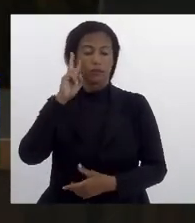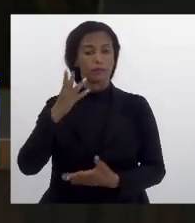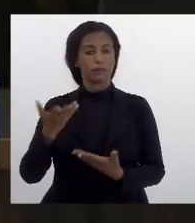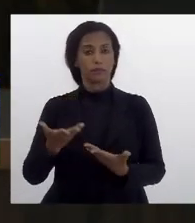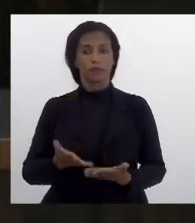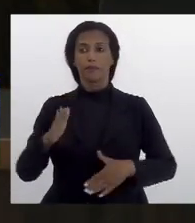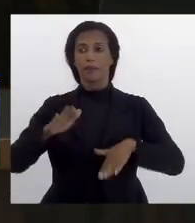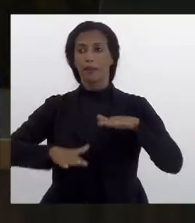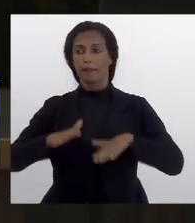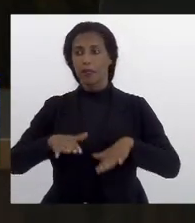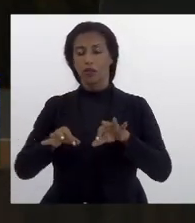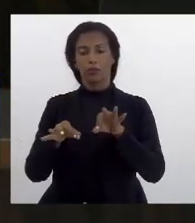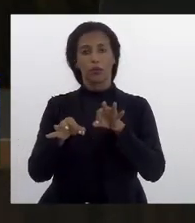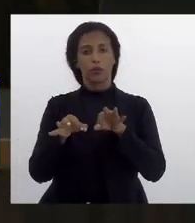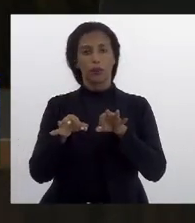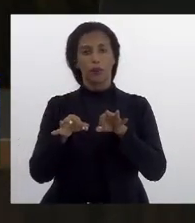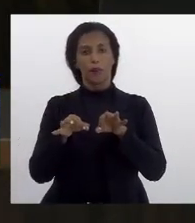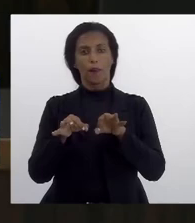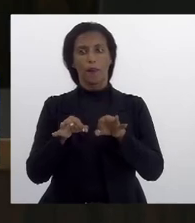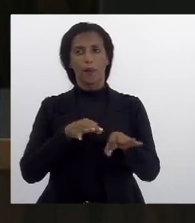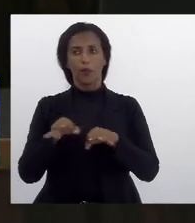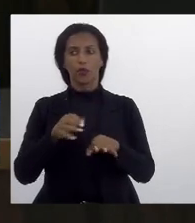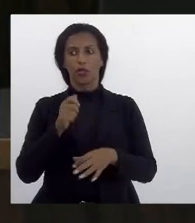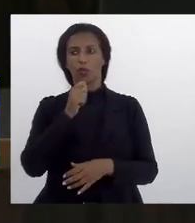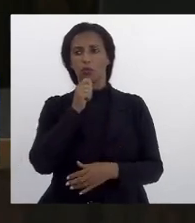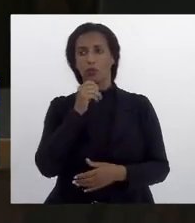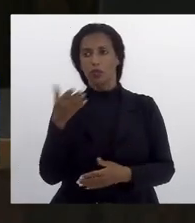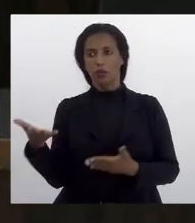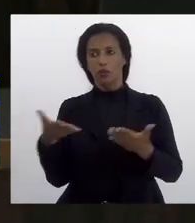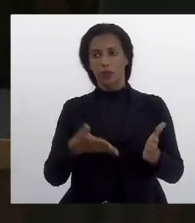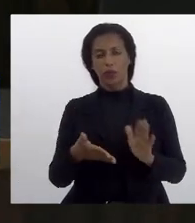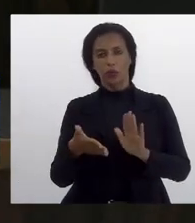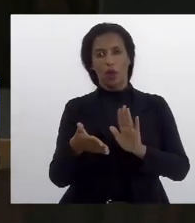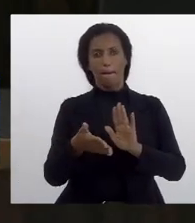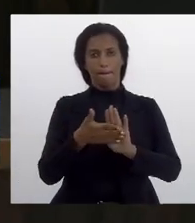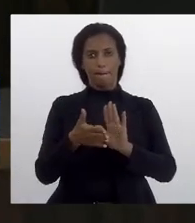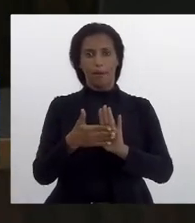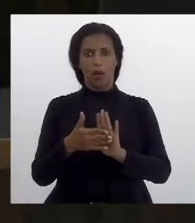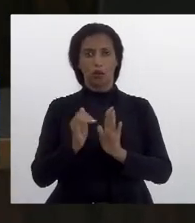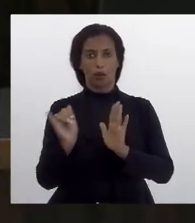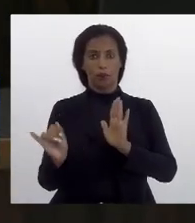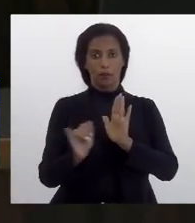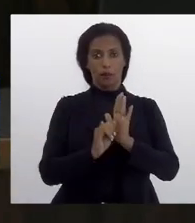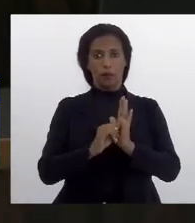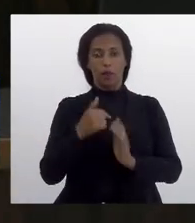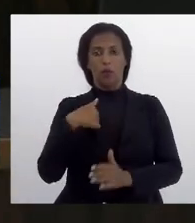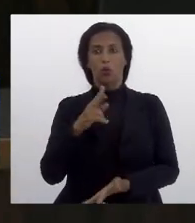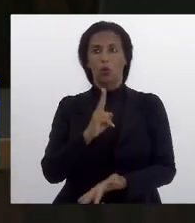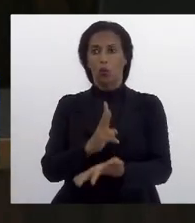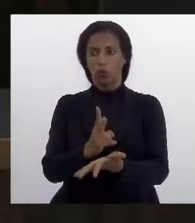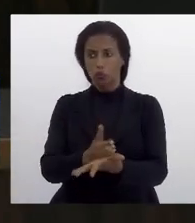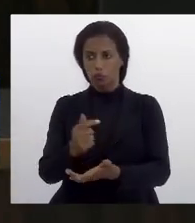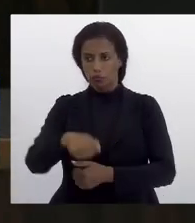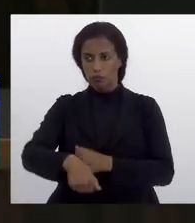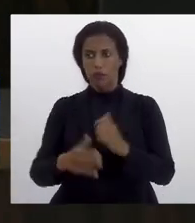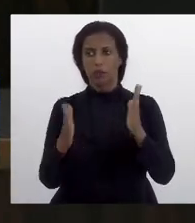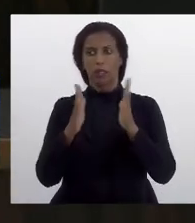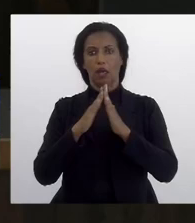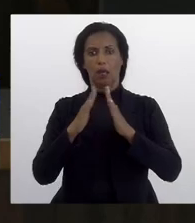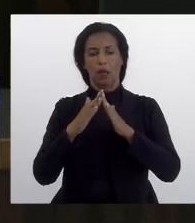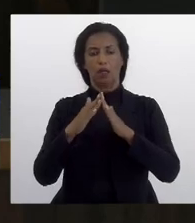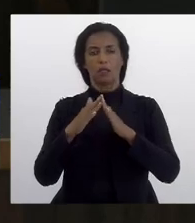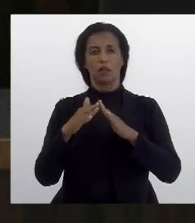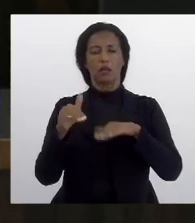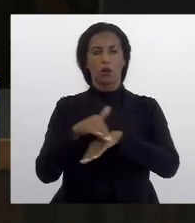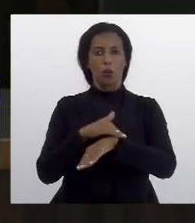mesmo o projeto não tendo vindo a pauta ou a publicação eu continuei nessa casa com a conversa com a